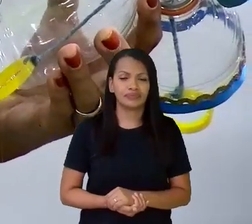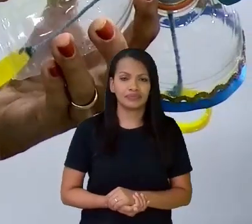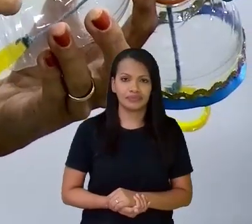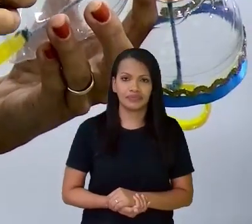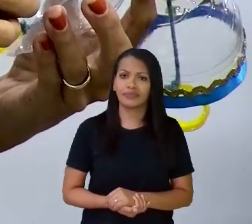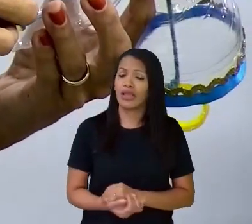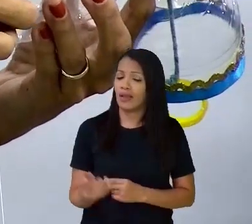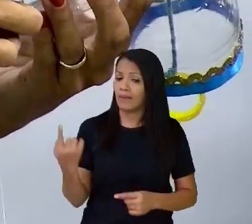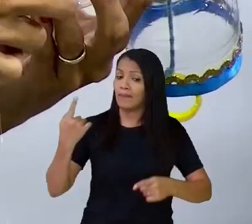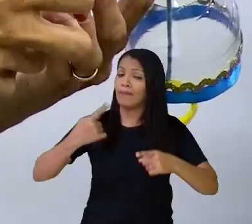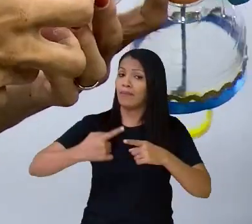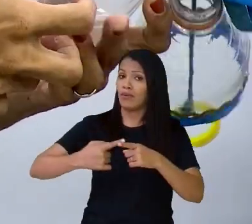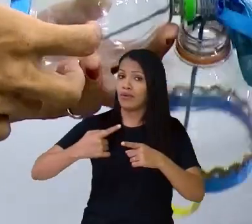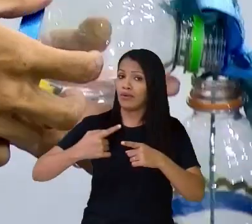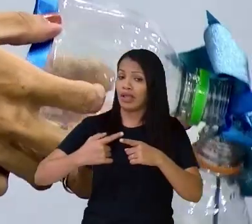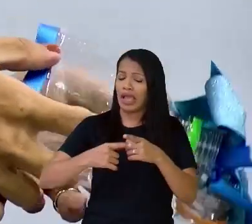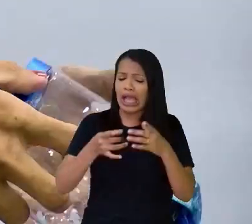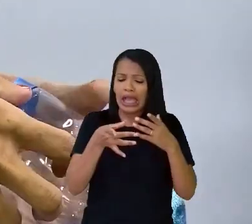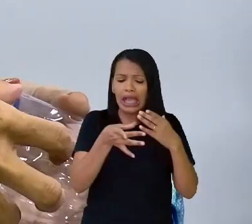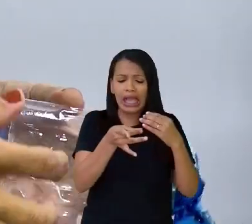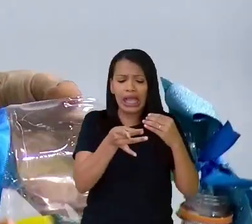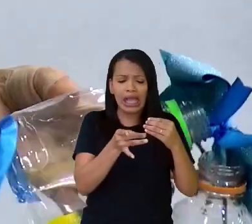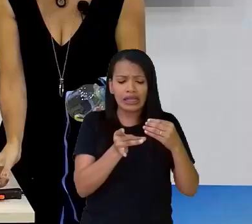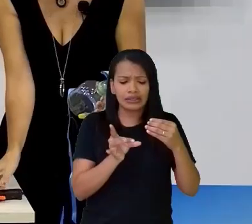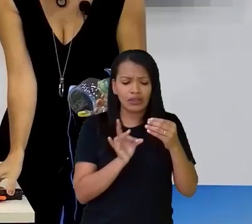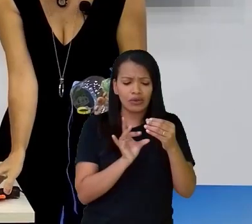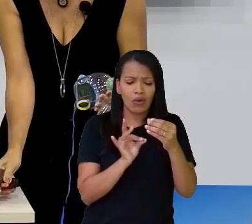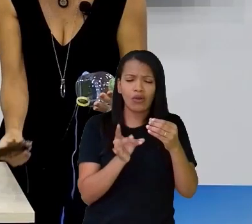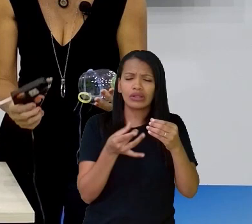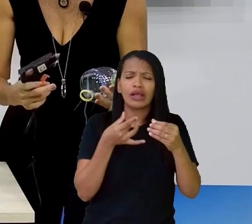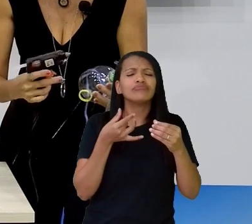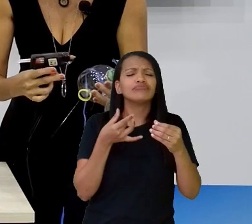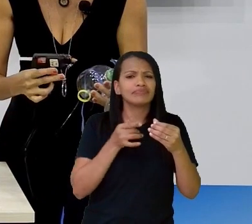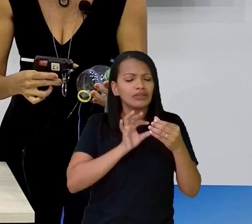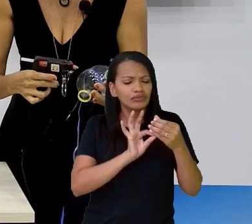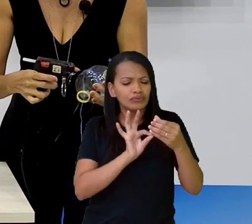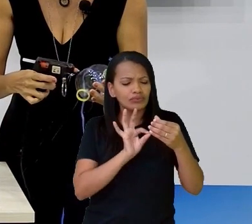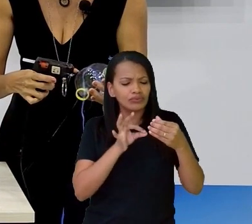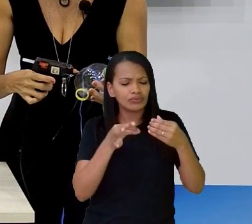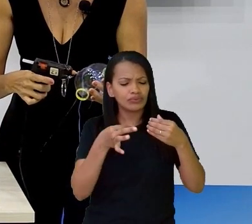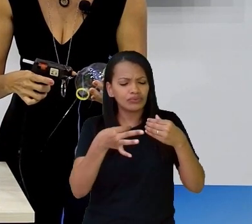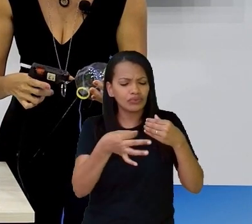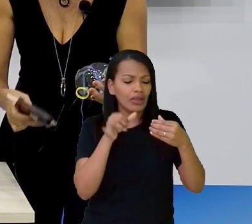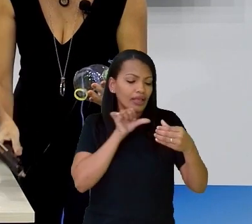Porque é isso Que vai fazer Com que O sino Fique bem bonito Tá?